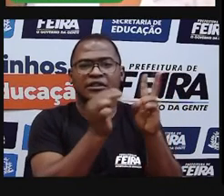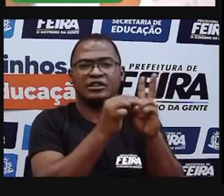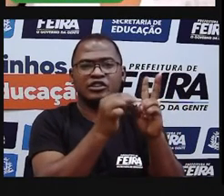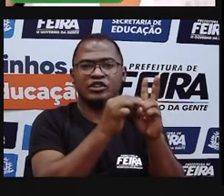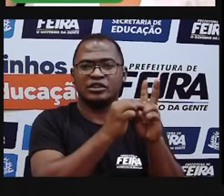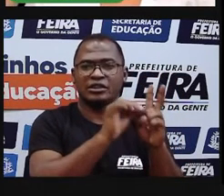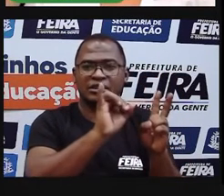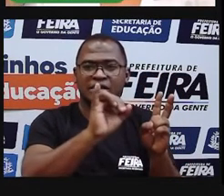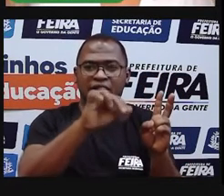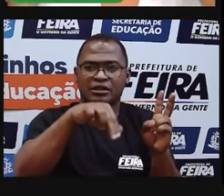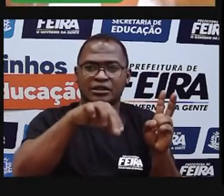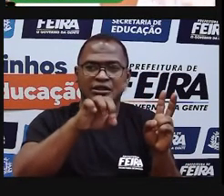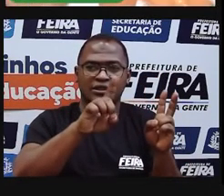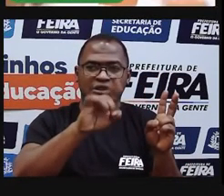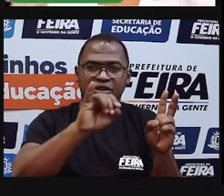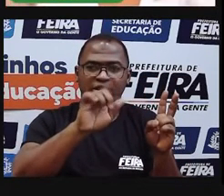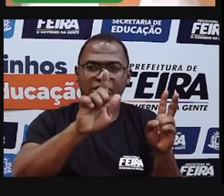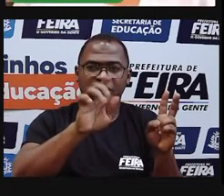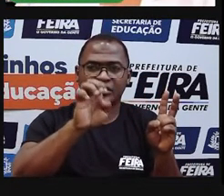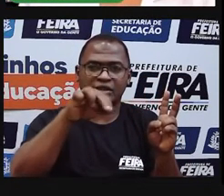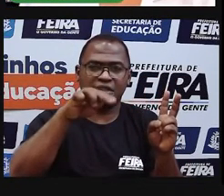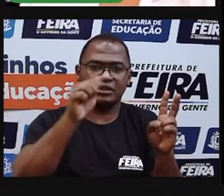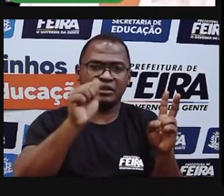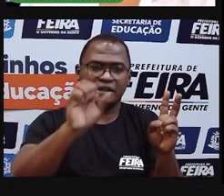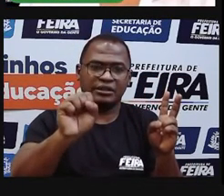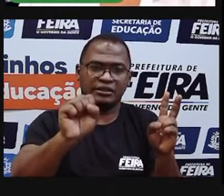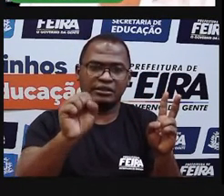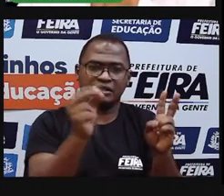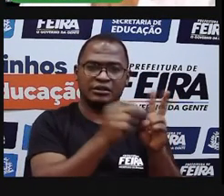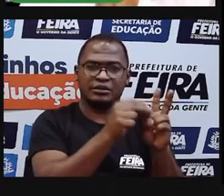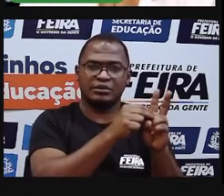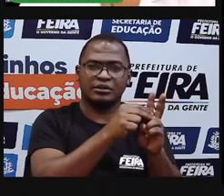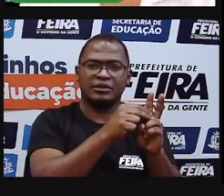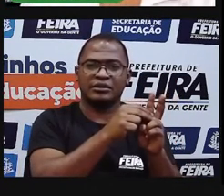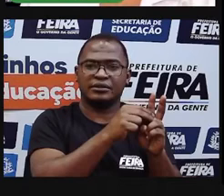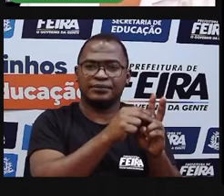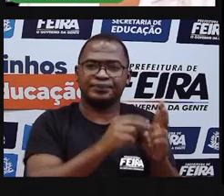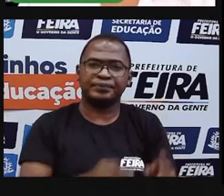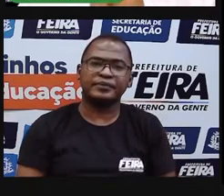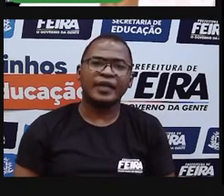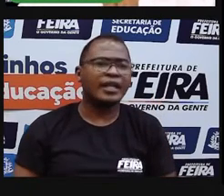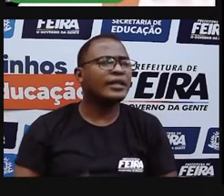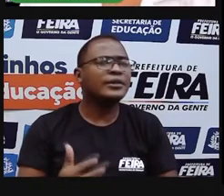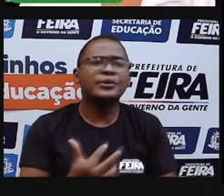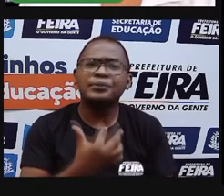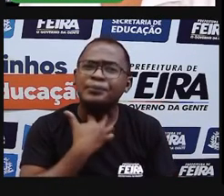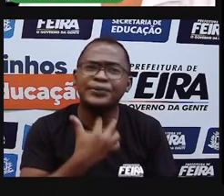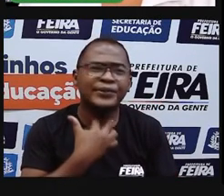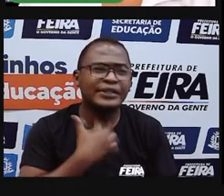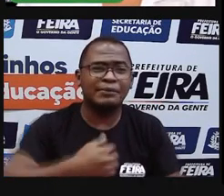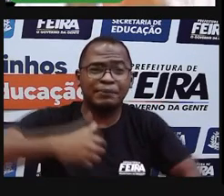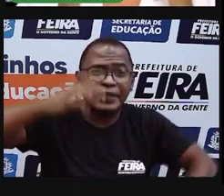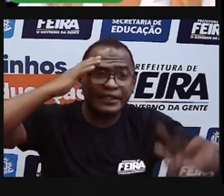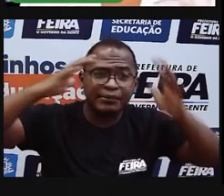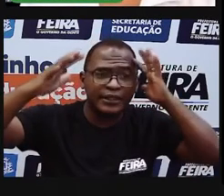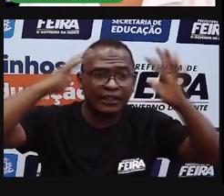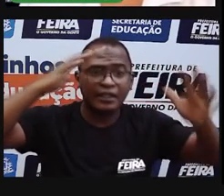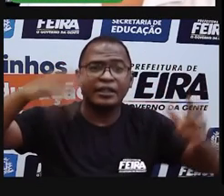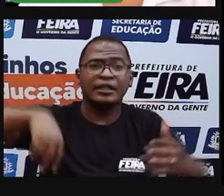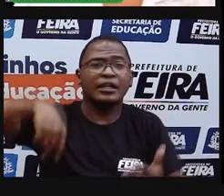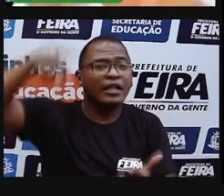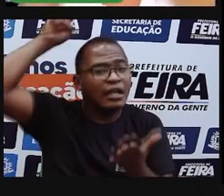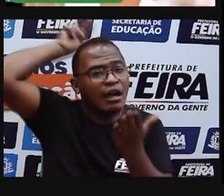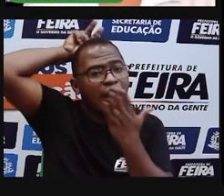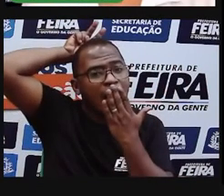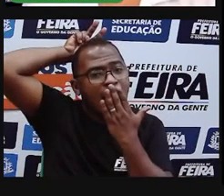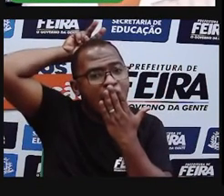pode levar, perpetuar essa ideia de que os índios são todos iguais, vivem todos da mesma forma, comem da mesma